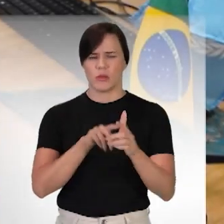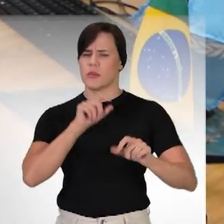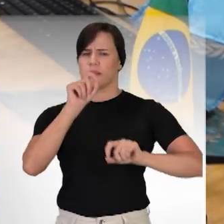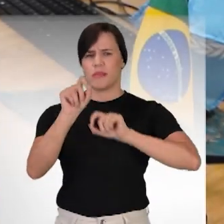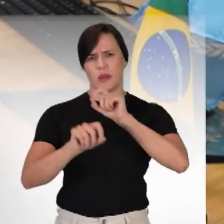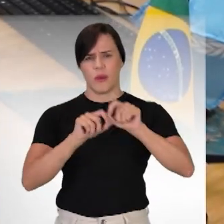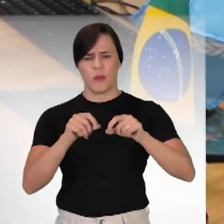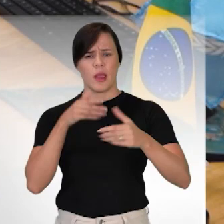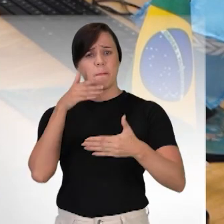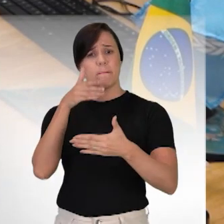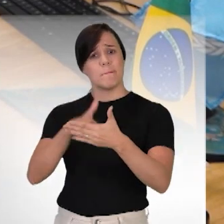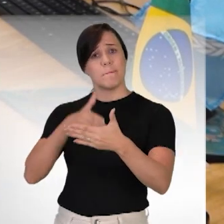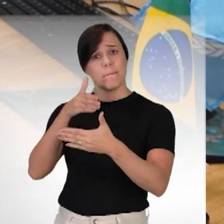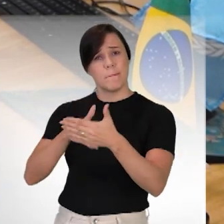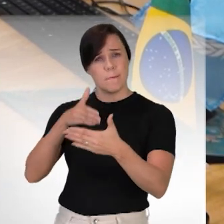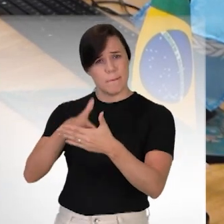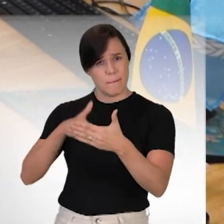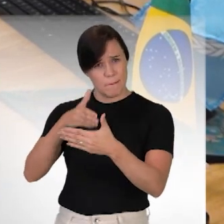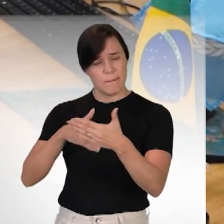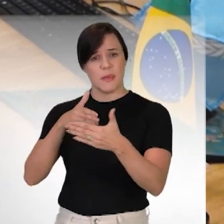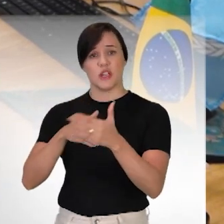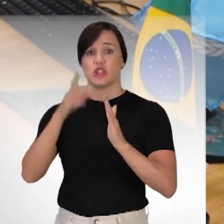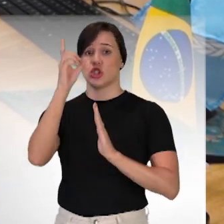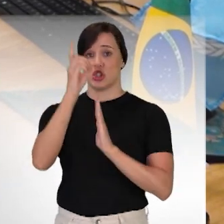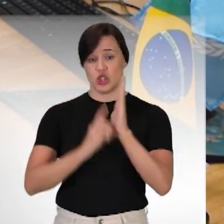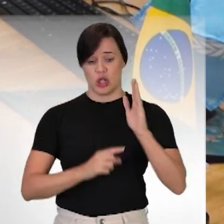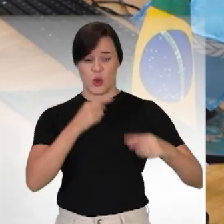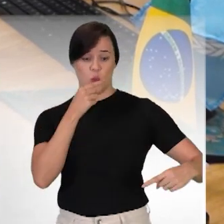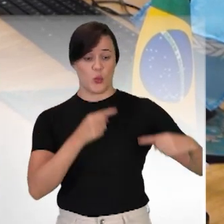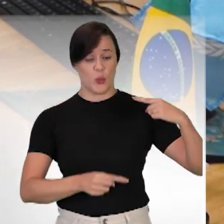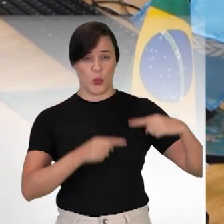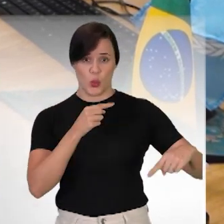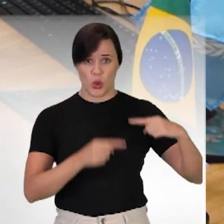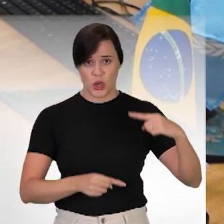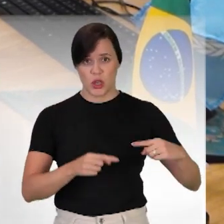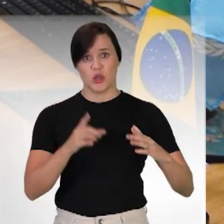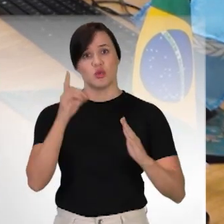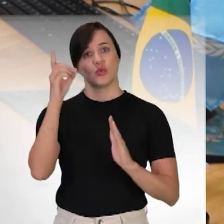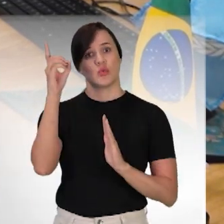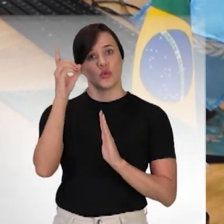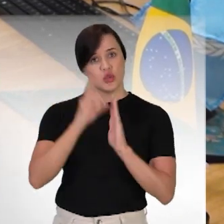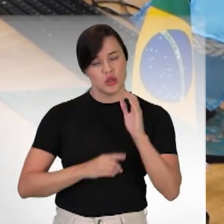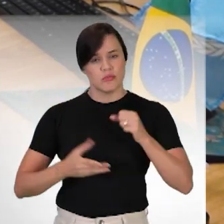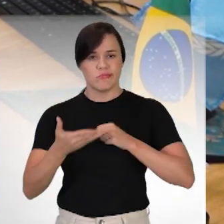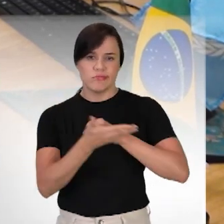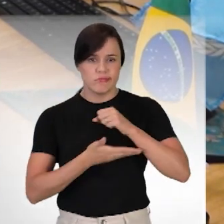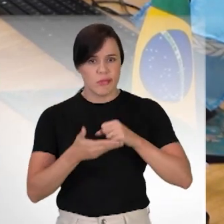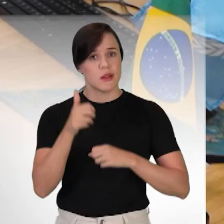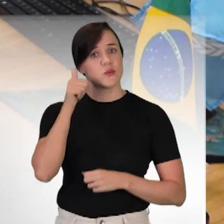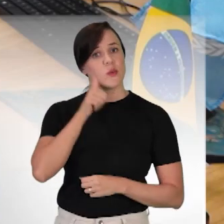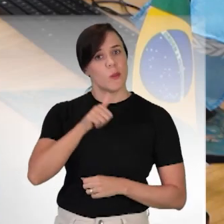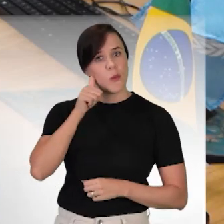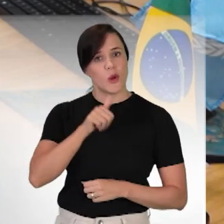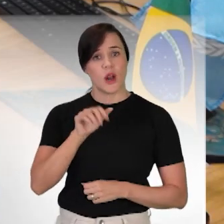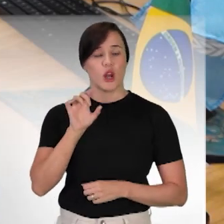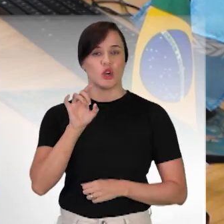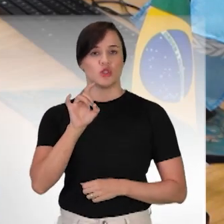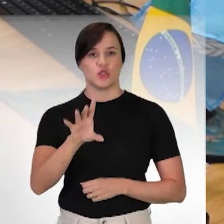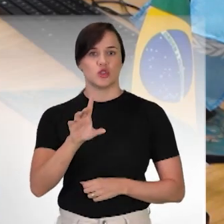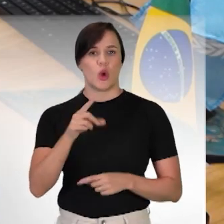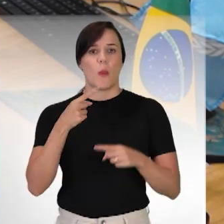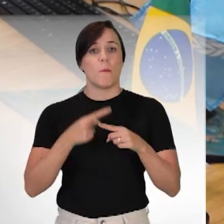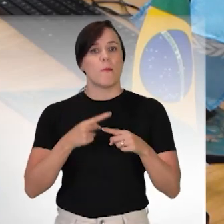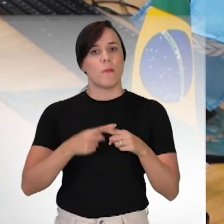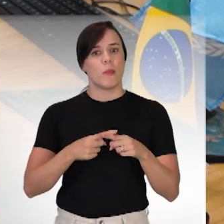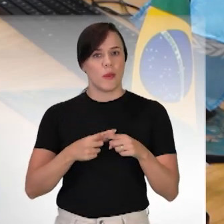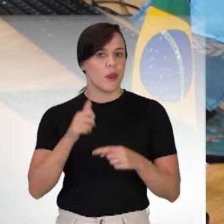o exercício dos direitos políticos, os direitos fundamentais pela mulher, em razão dessa